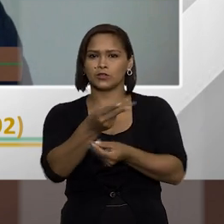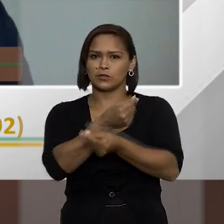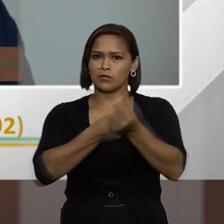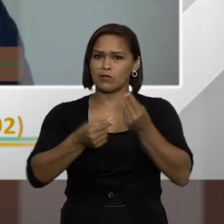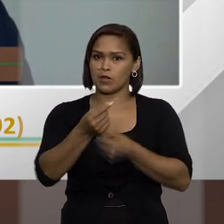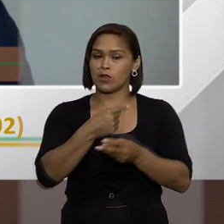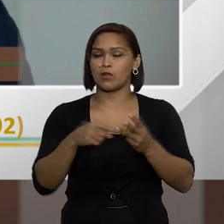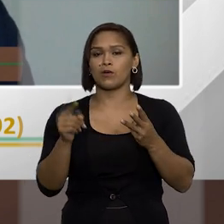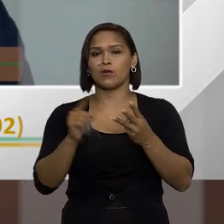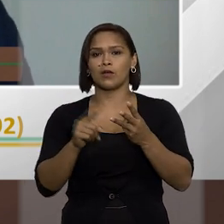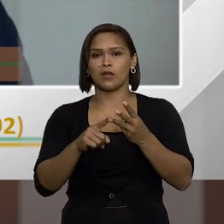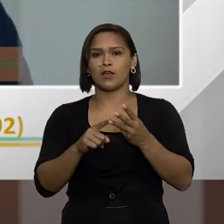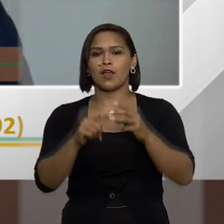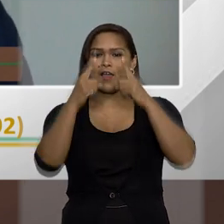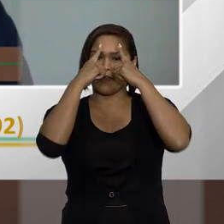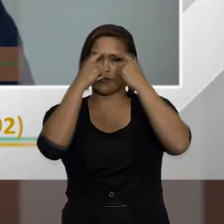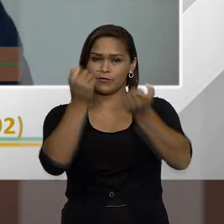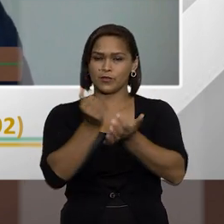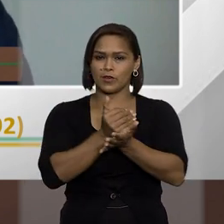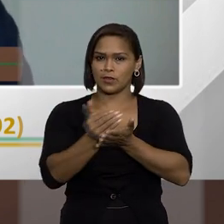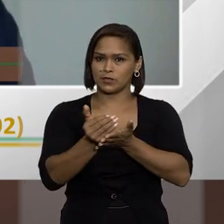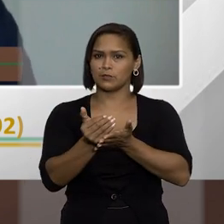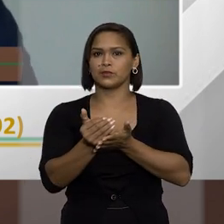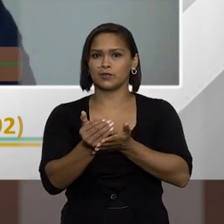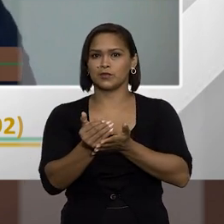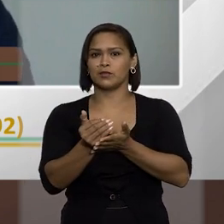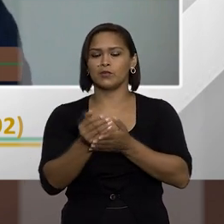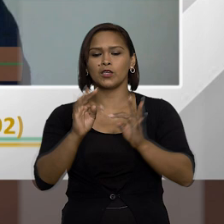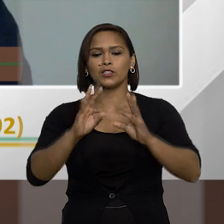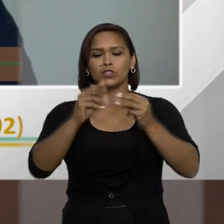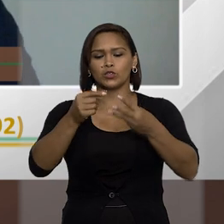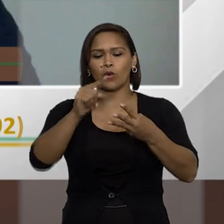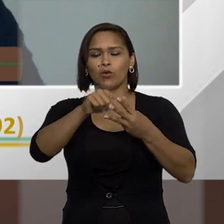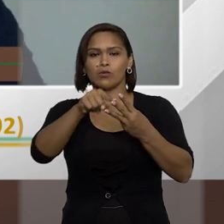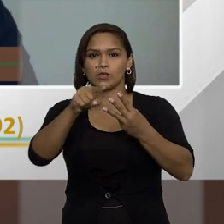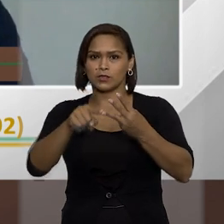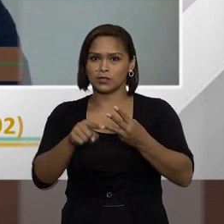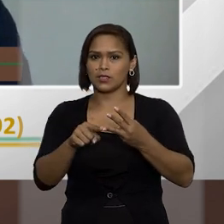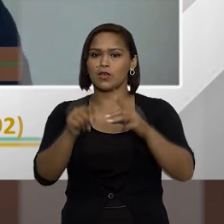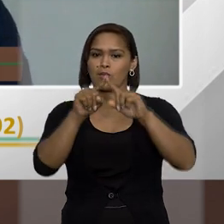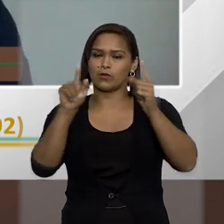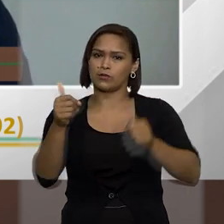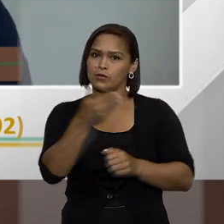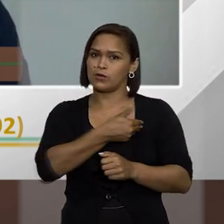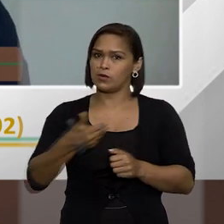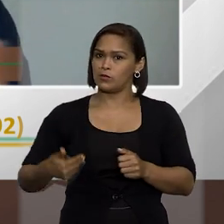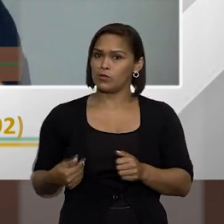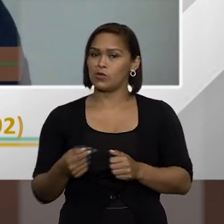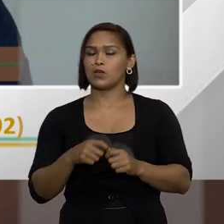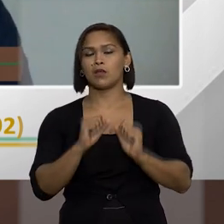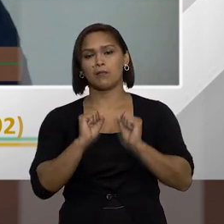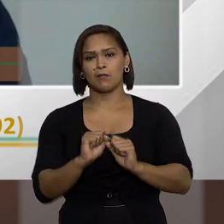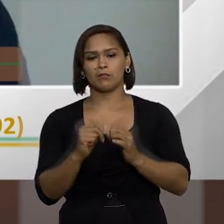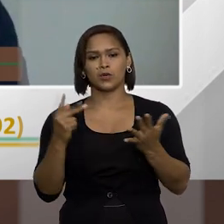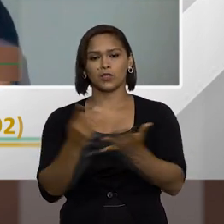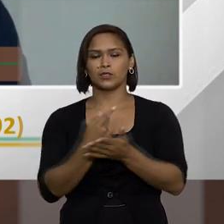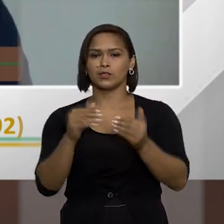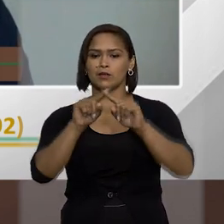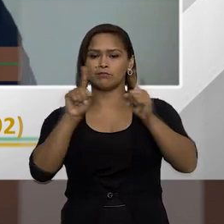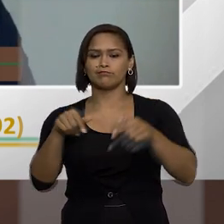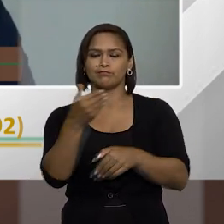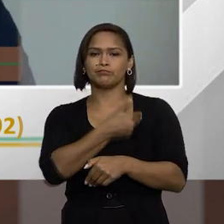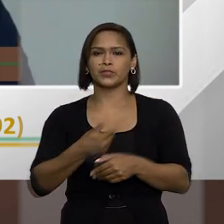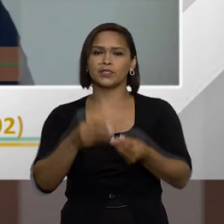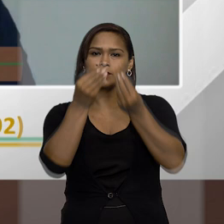horário, seja a violação a princípio, em todas elas, o agente público estaria sujeito a